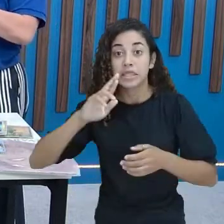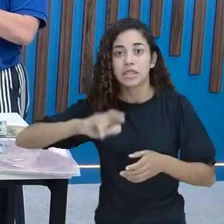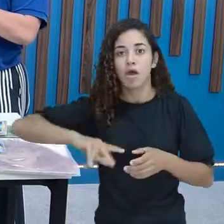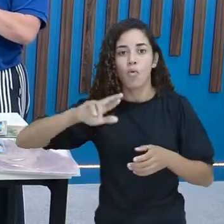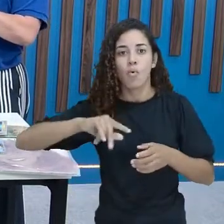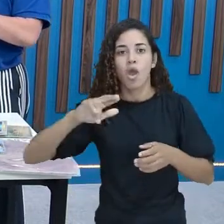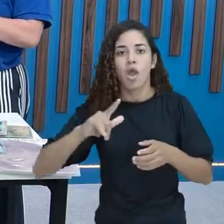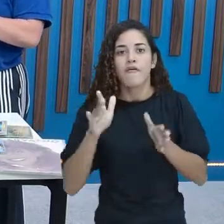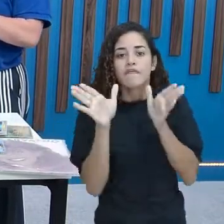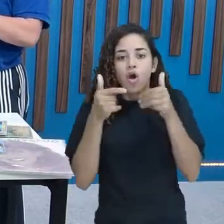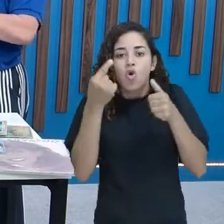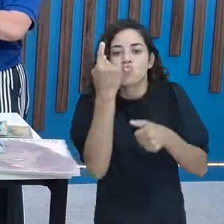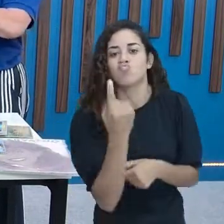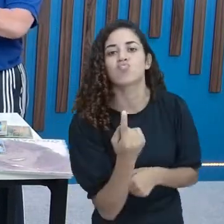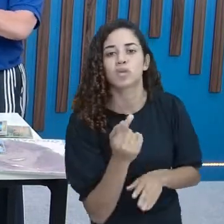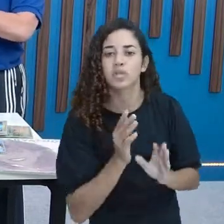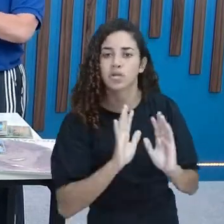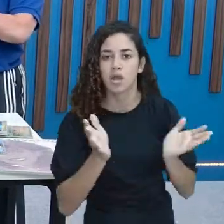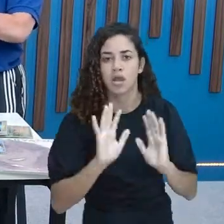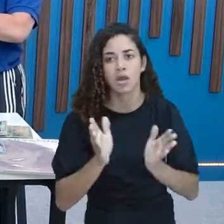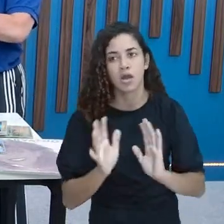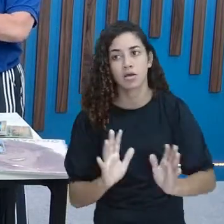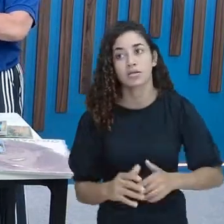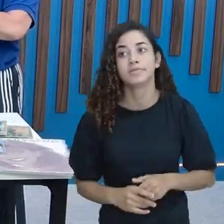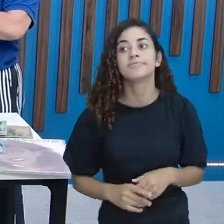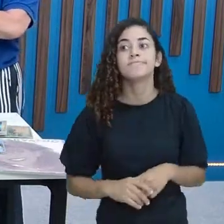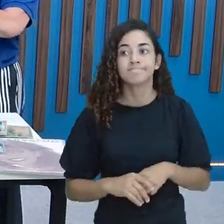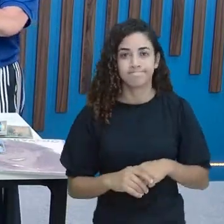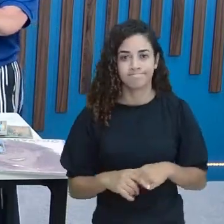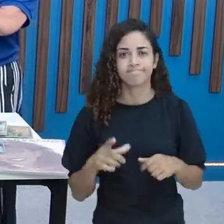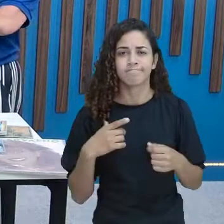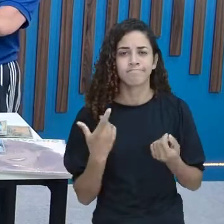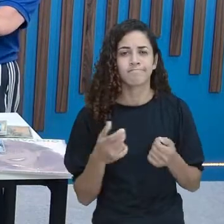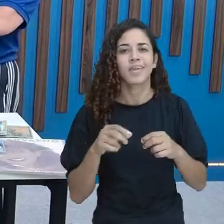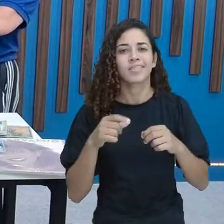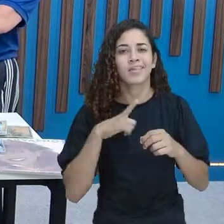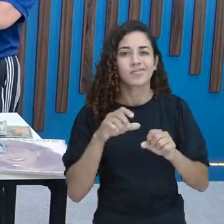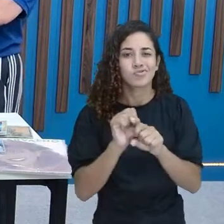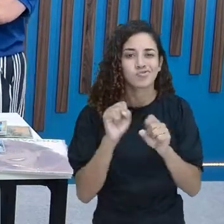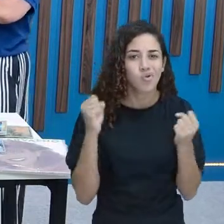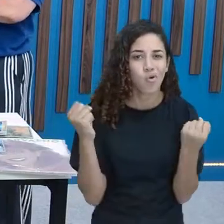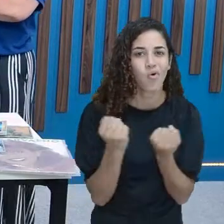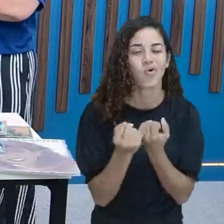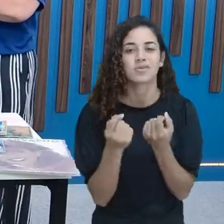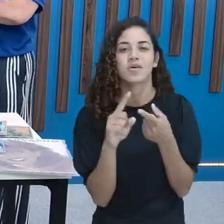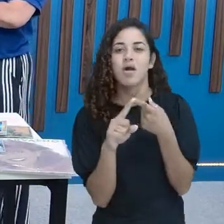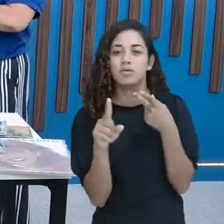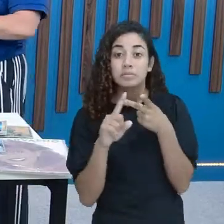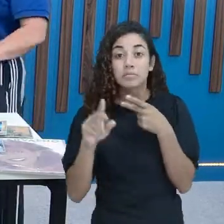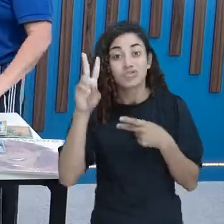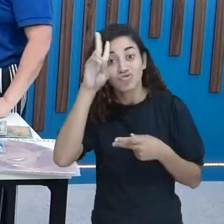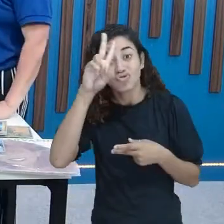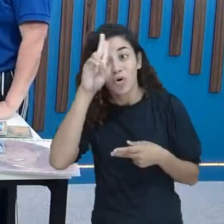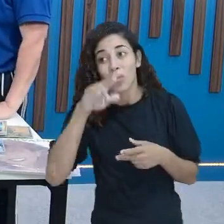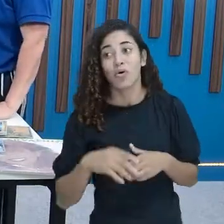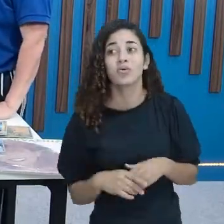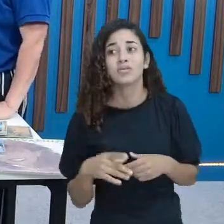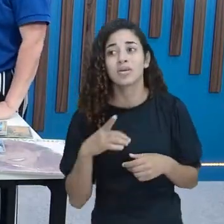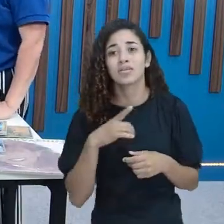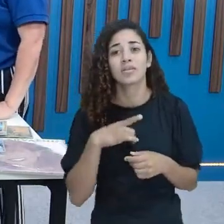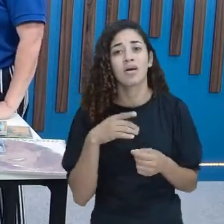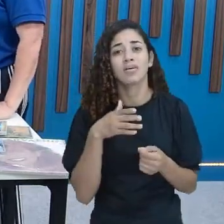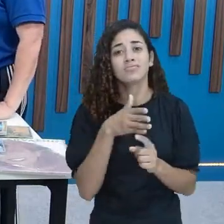Não é rígido Não é rígido É É histórica Exatamente E a híbrida Ela